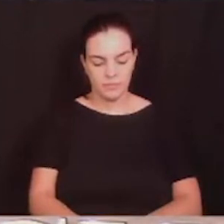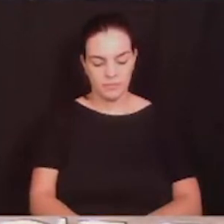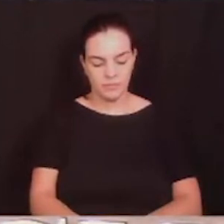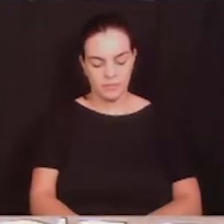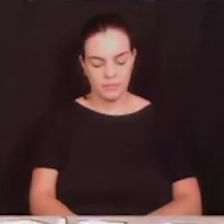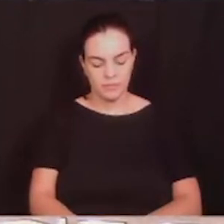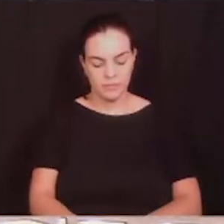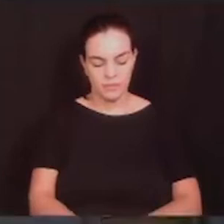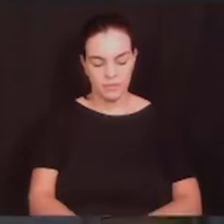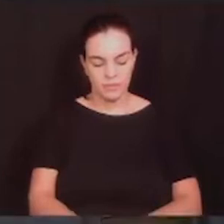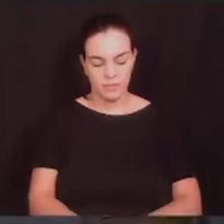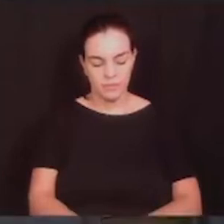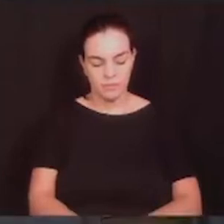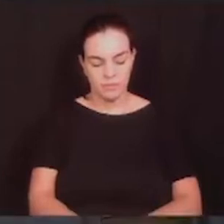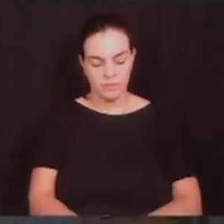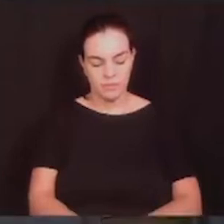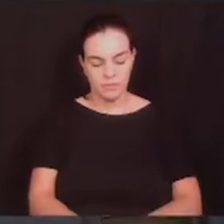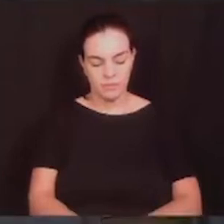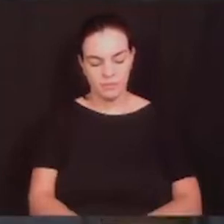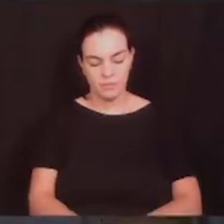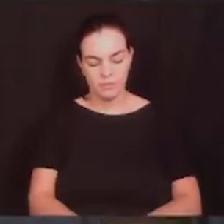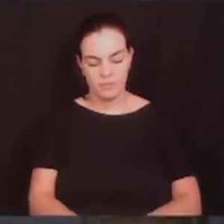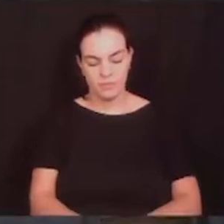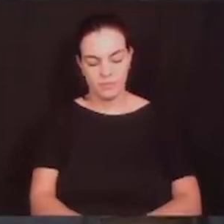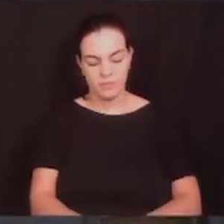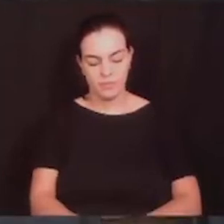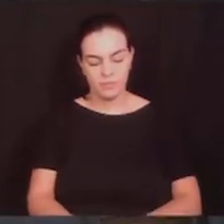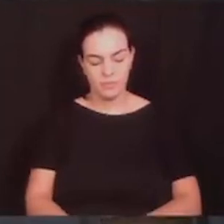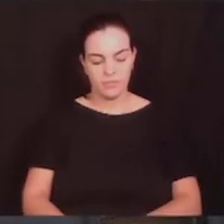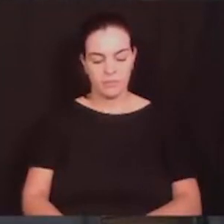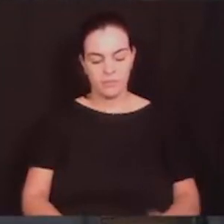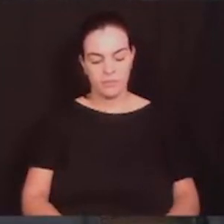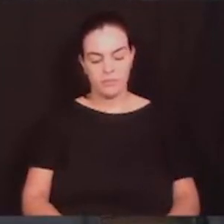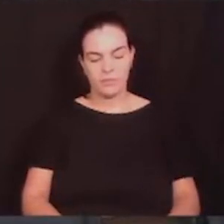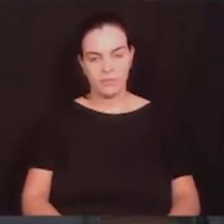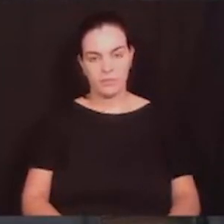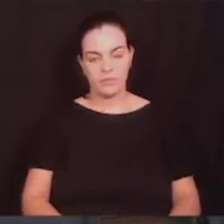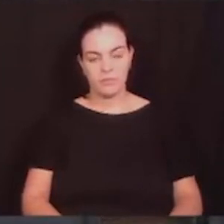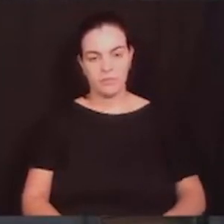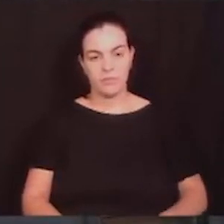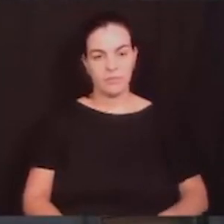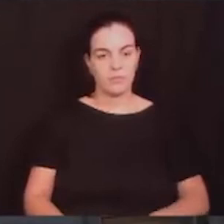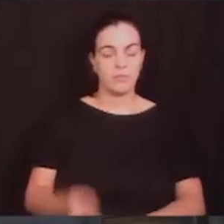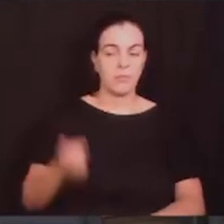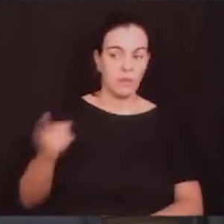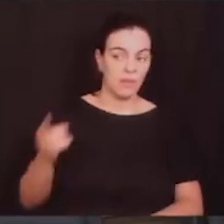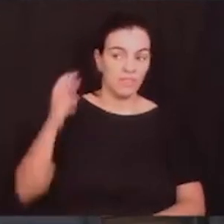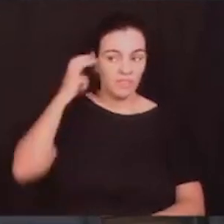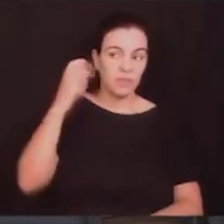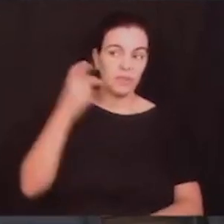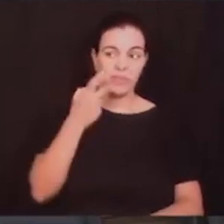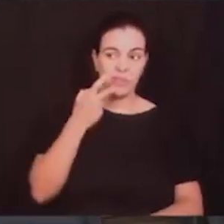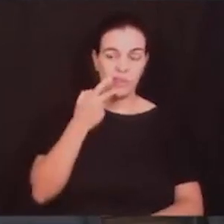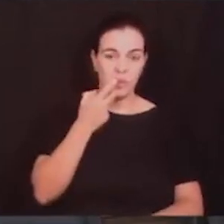Então, senhor presidente, só colocando isso, em virtude do que o professor Dalton Borba falou, que eu disse, é exatamente isso, é uma mentira,